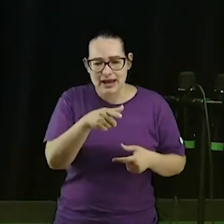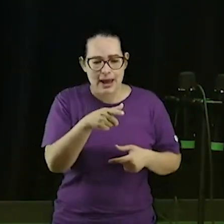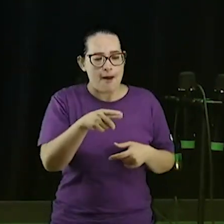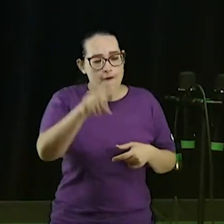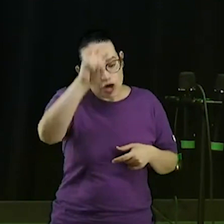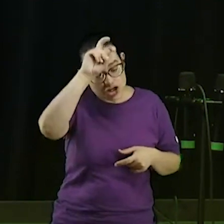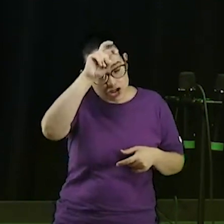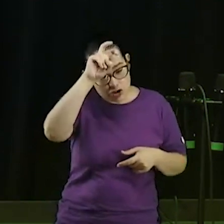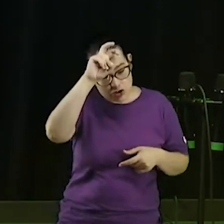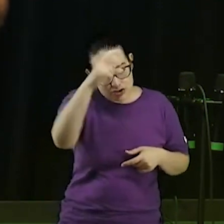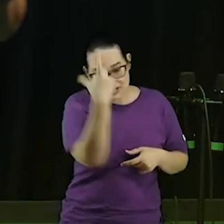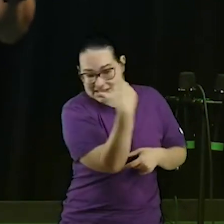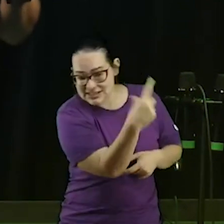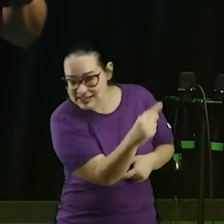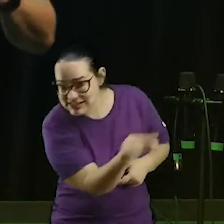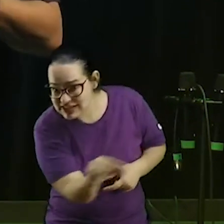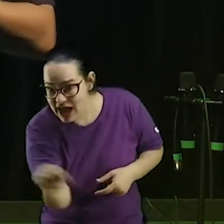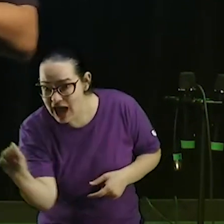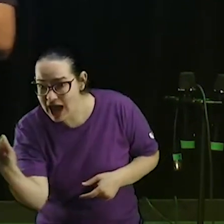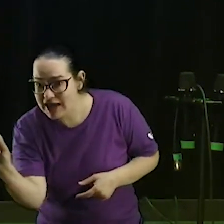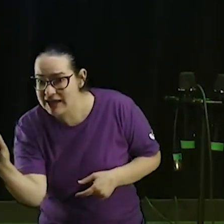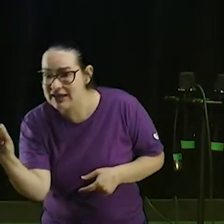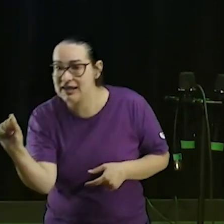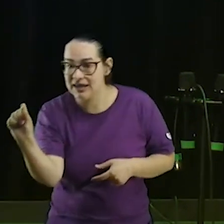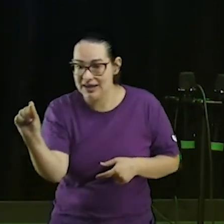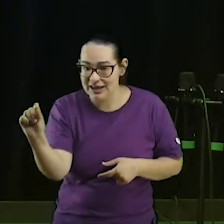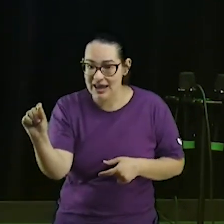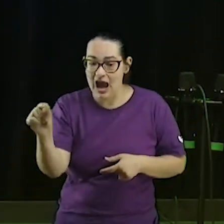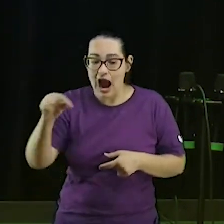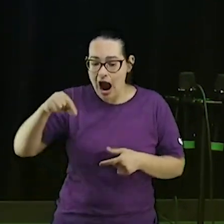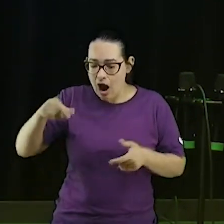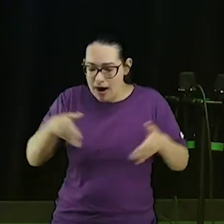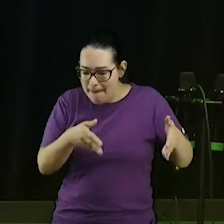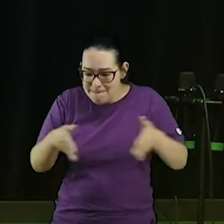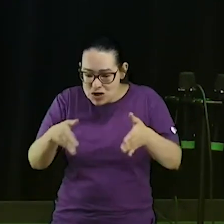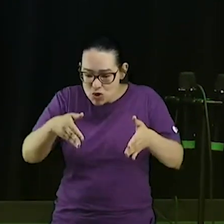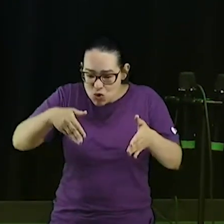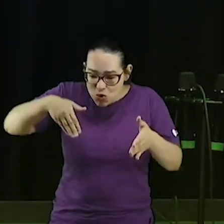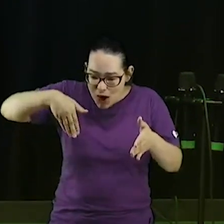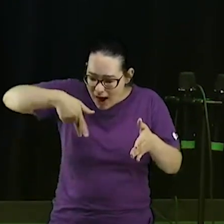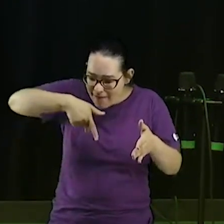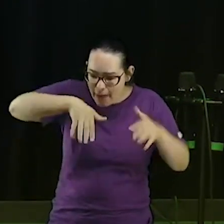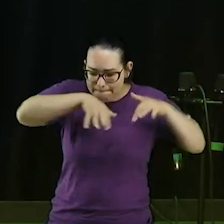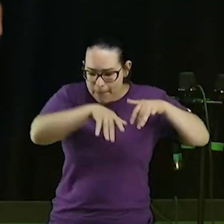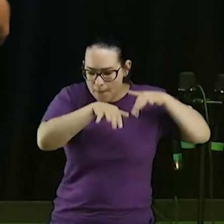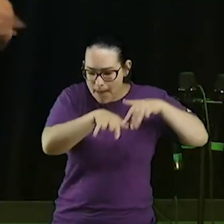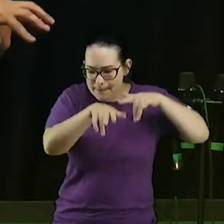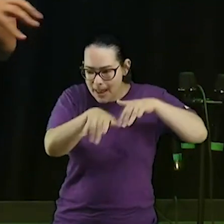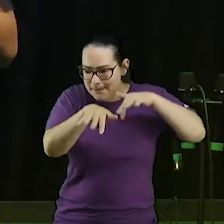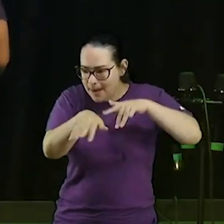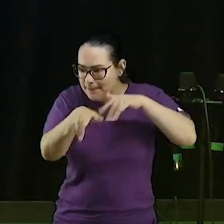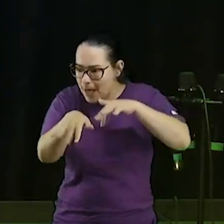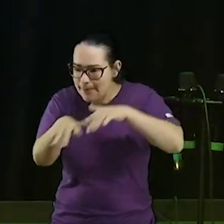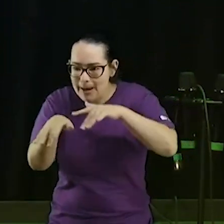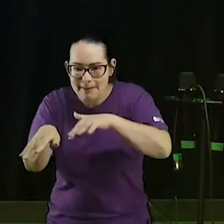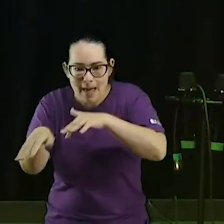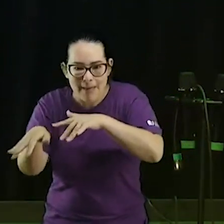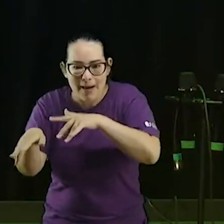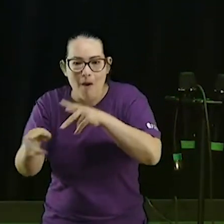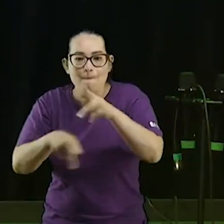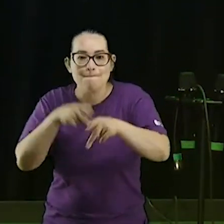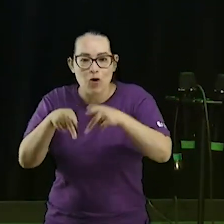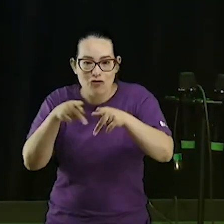vermelho a pé seco, e chega na terra da promessa, ou começa a caminhar por ela, para chegar nela, eles fazem uma grande